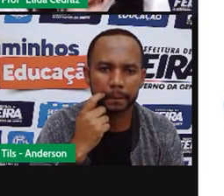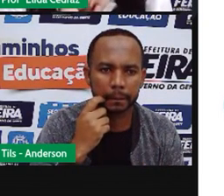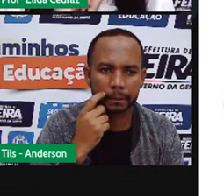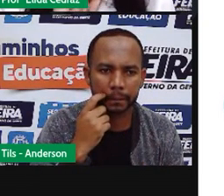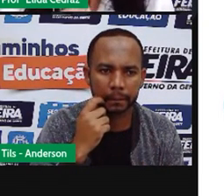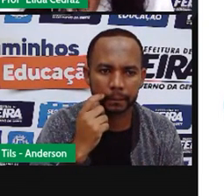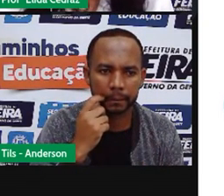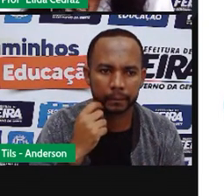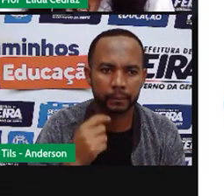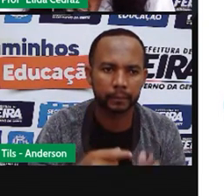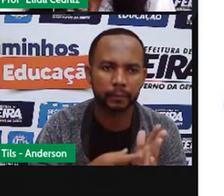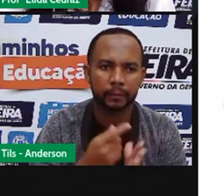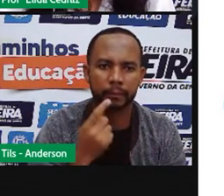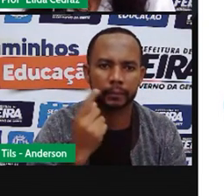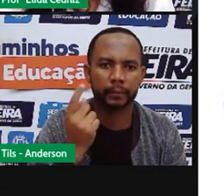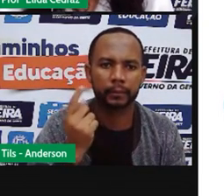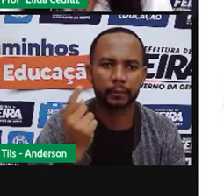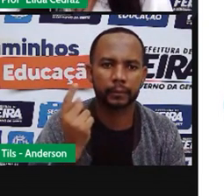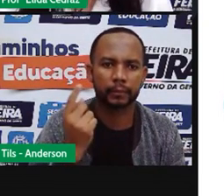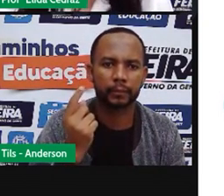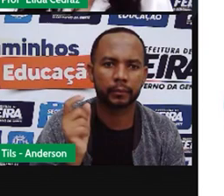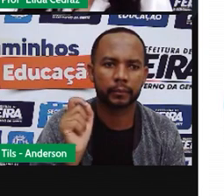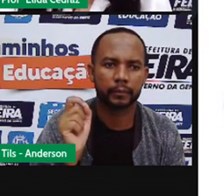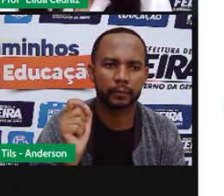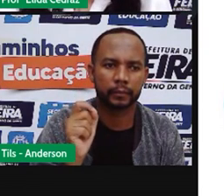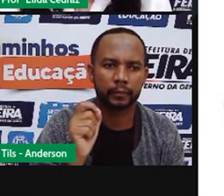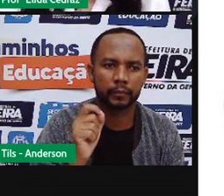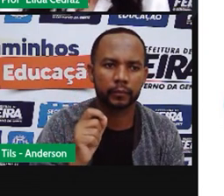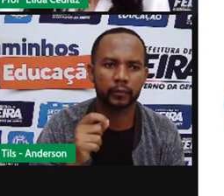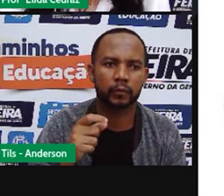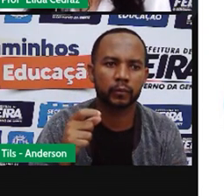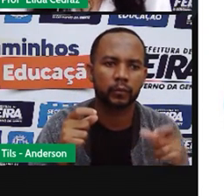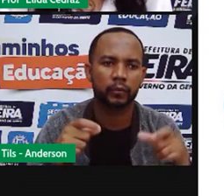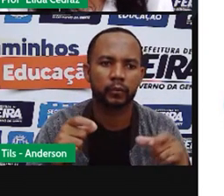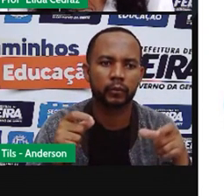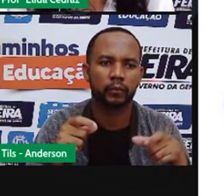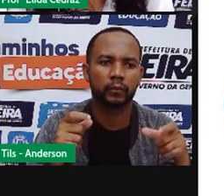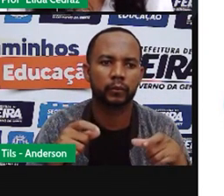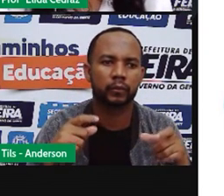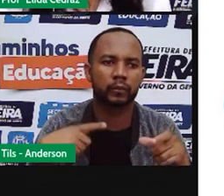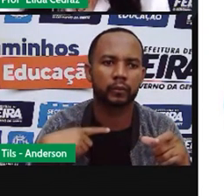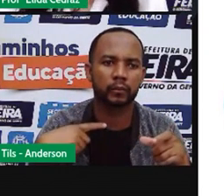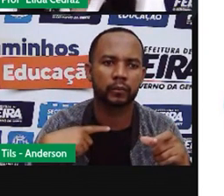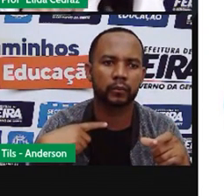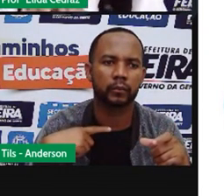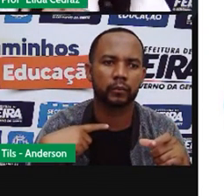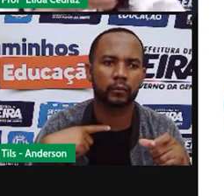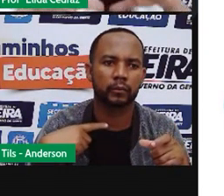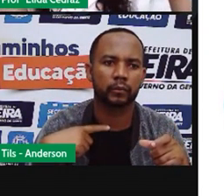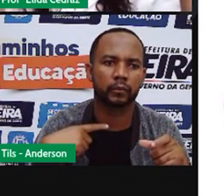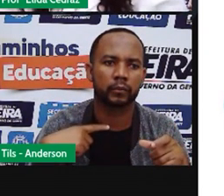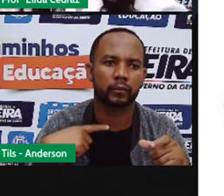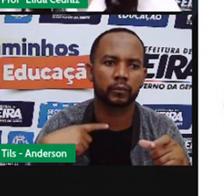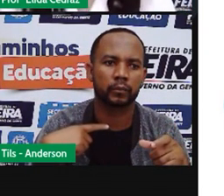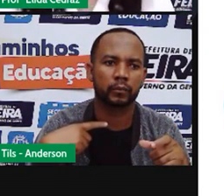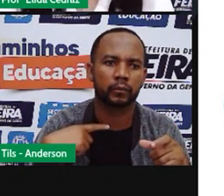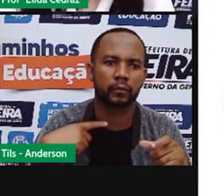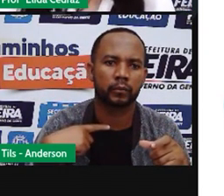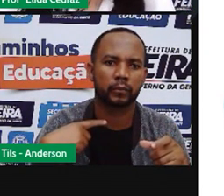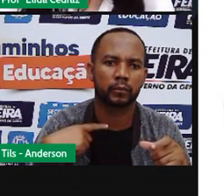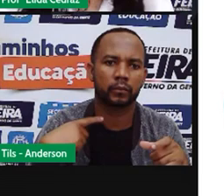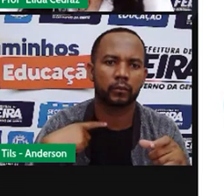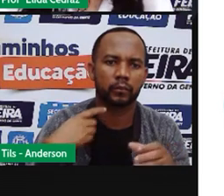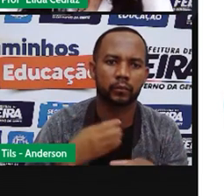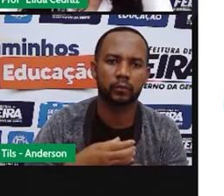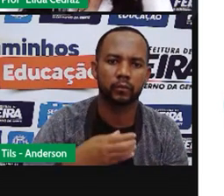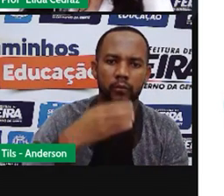No primeiro quadrinho, da esquerda, onde está a sombra do guarda